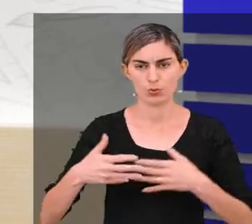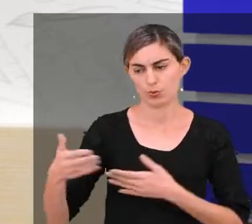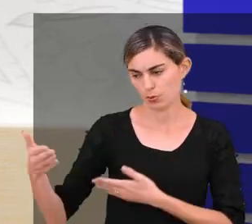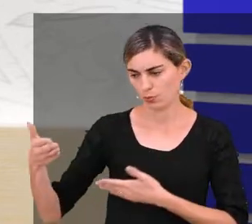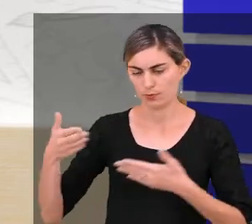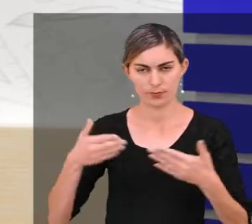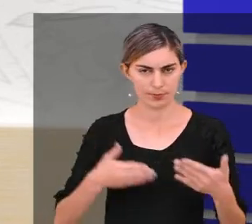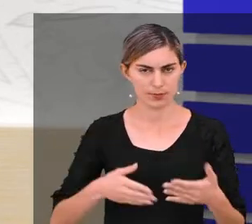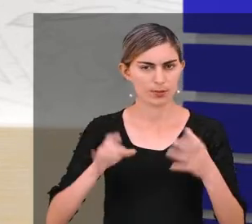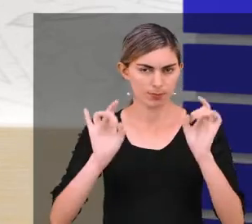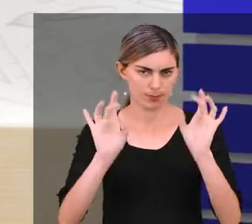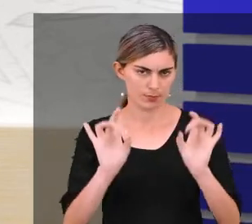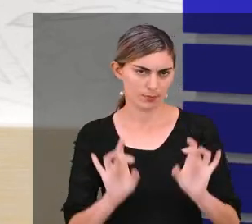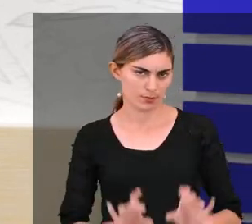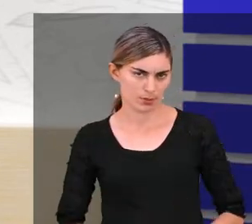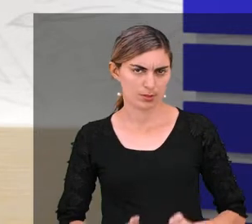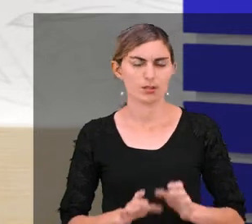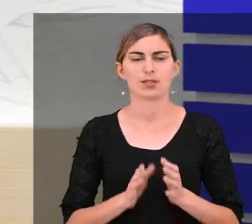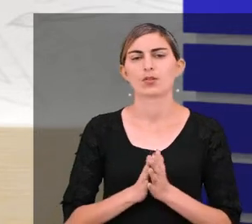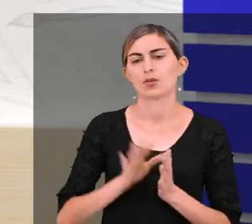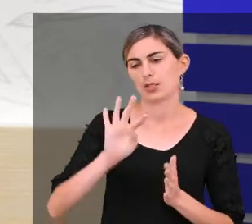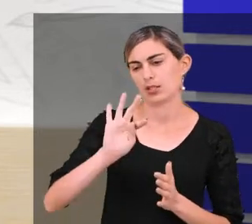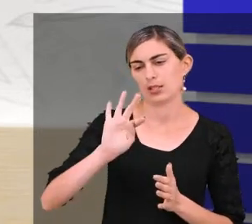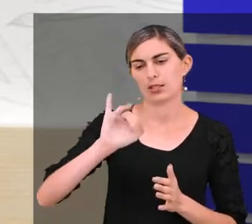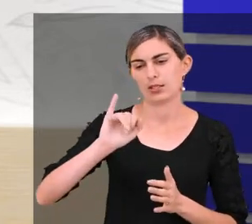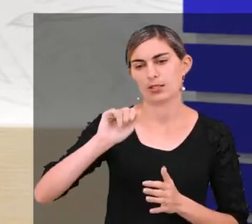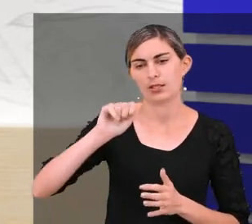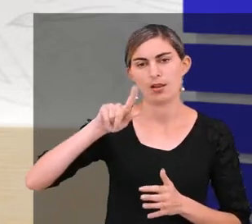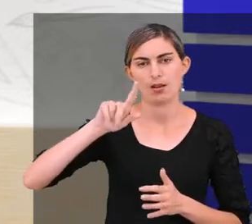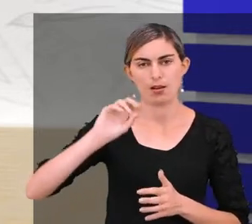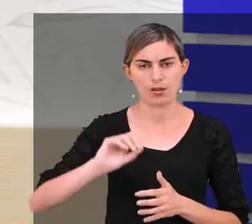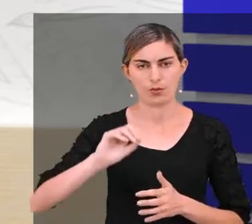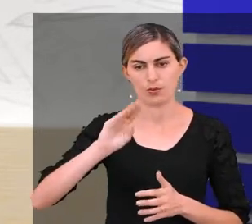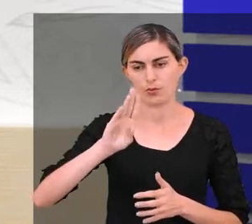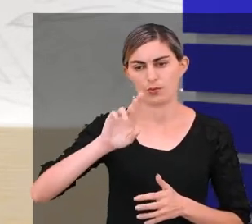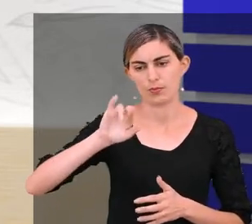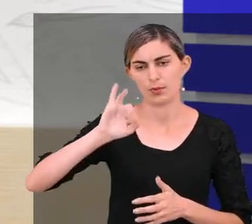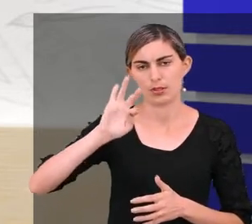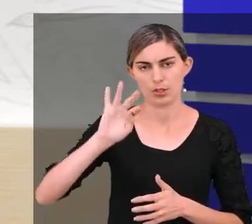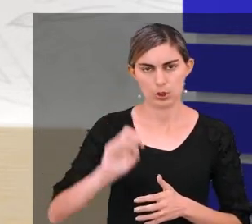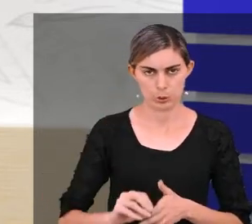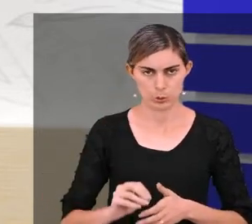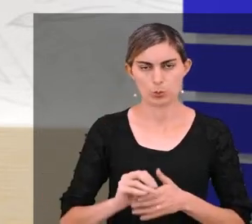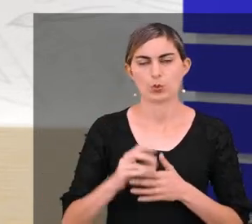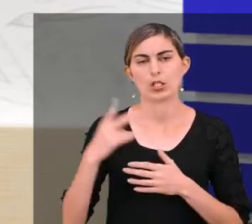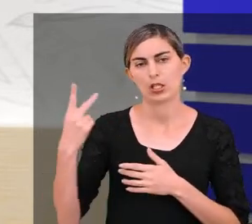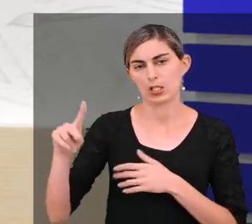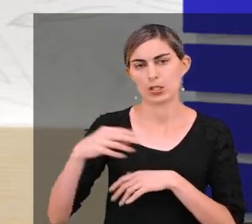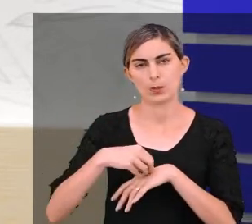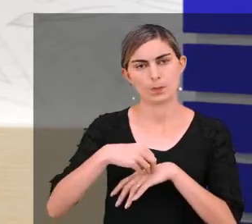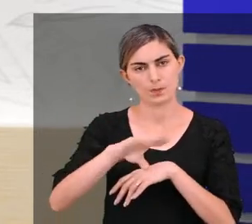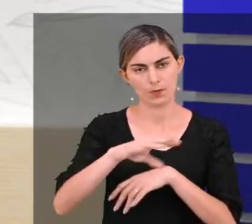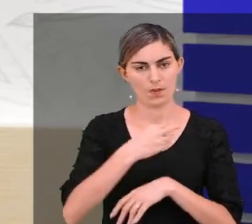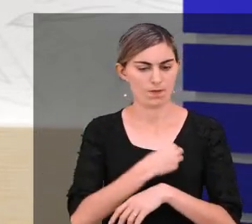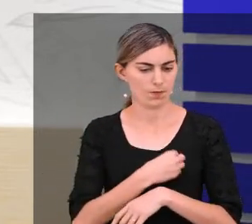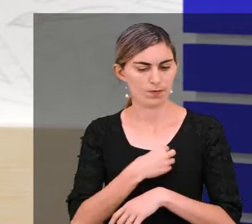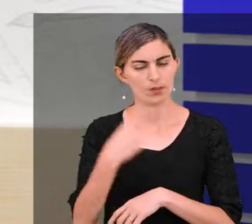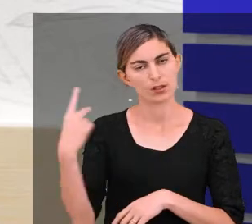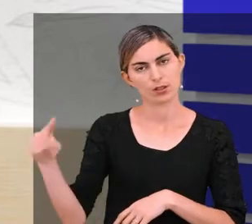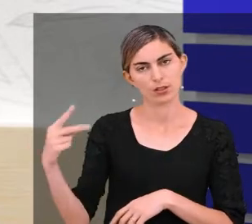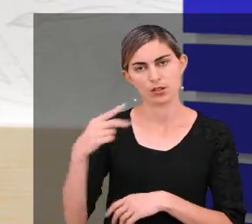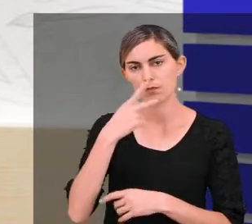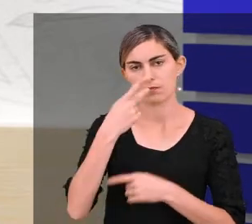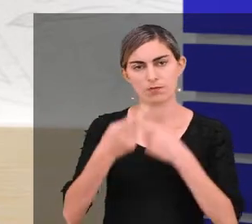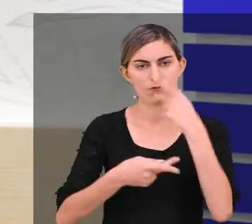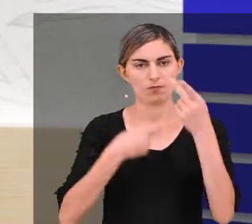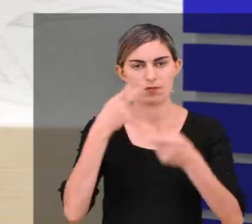com o convidado especial, o Tiago Brito. Ele trará sua vivência